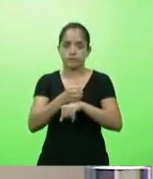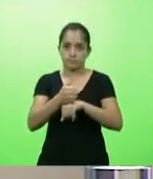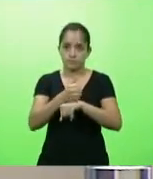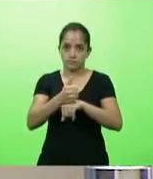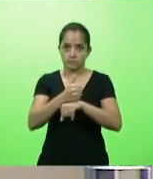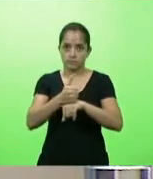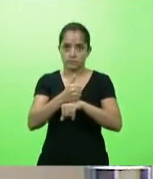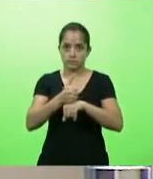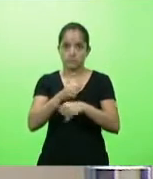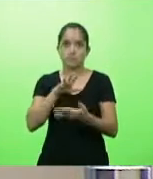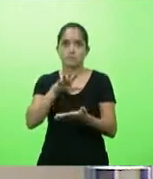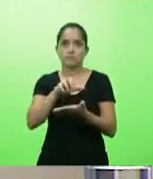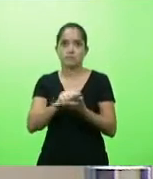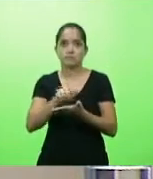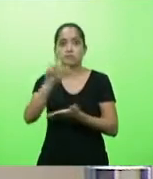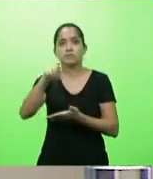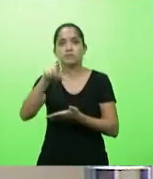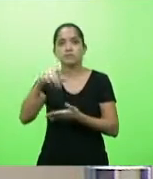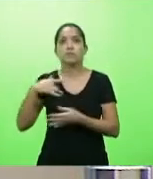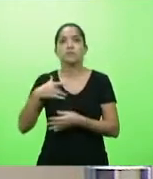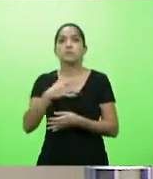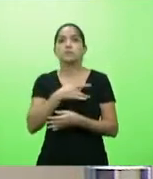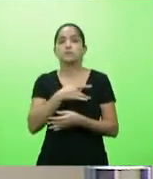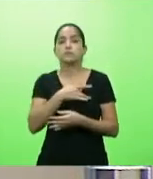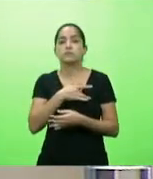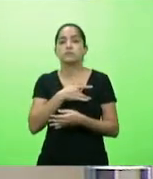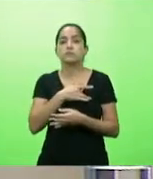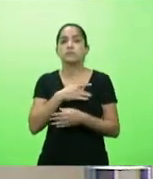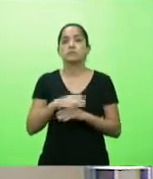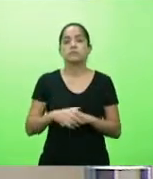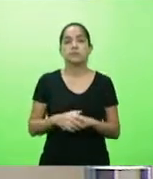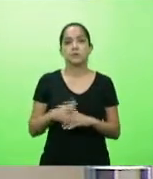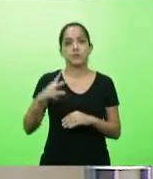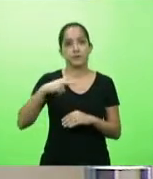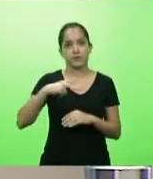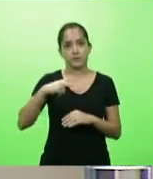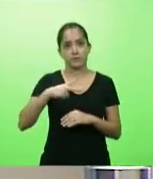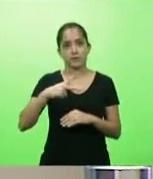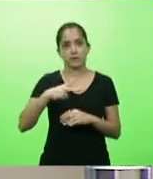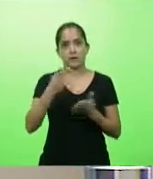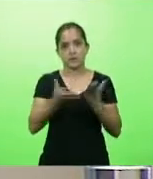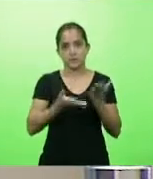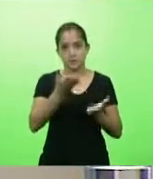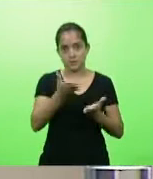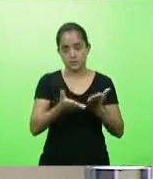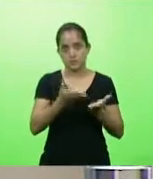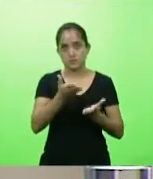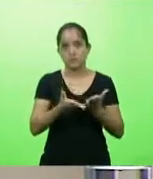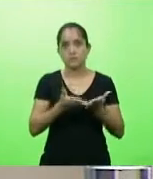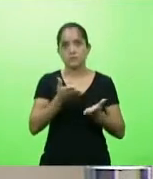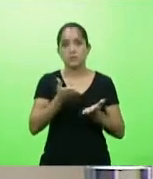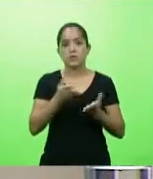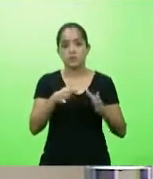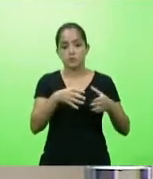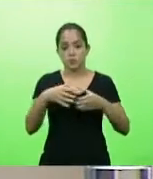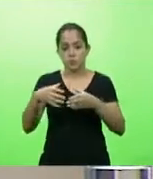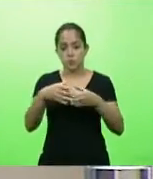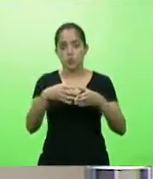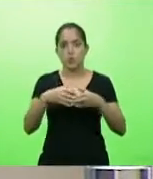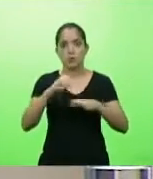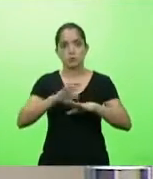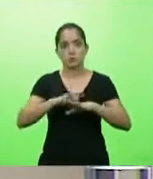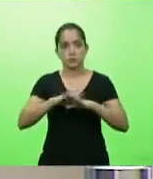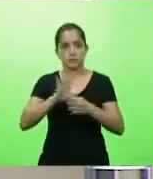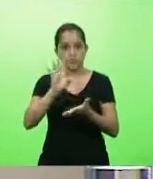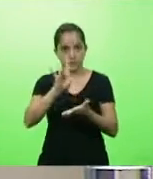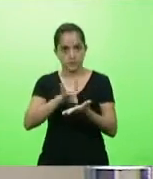credenciados por planos de saúde e seguros privados de assistência à saúde autorizados pelos órgãos oficiais competentes.